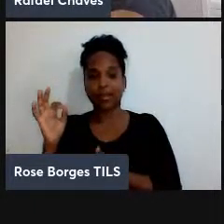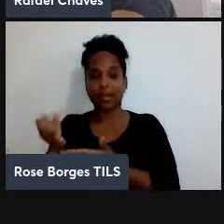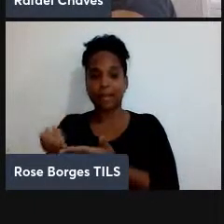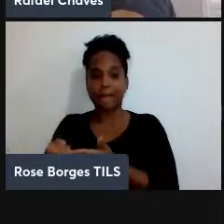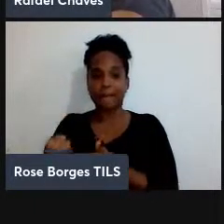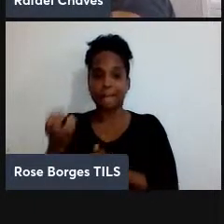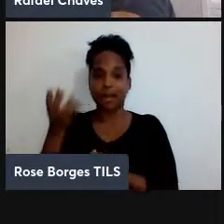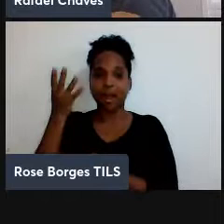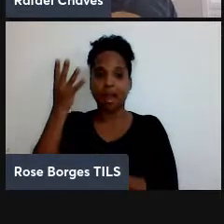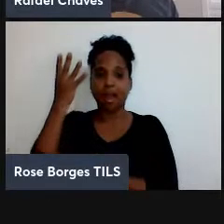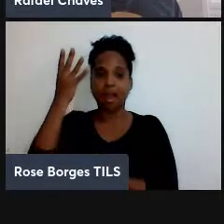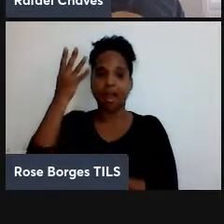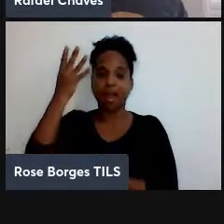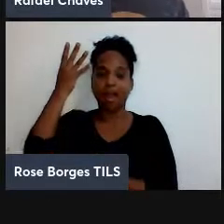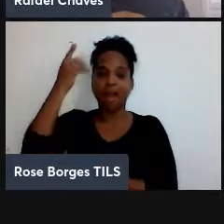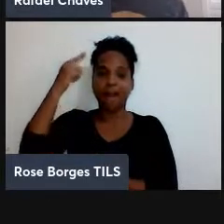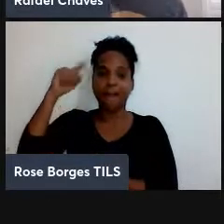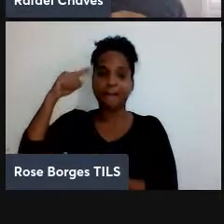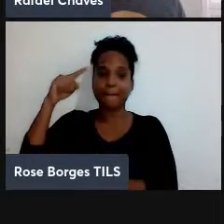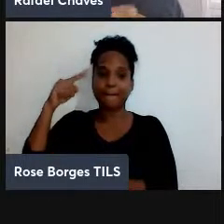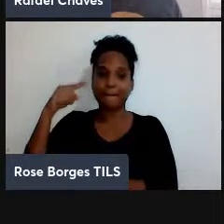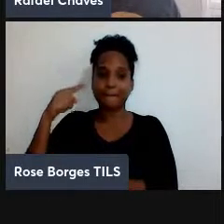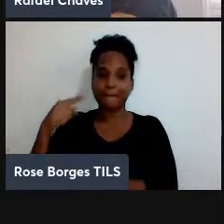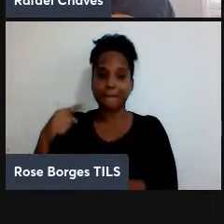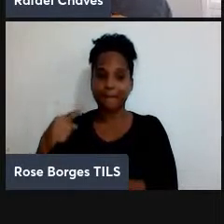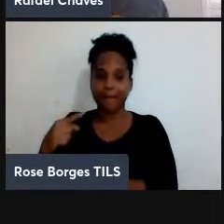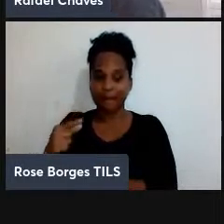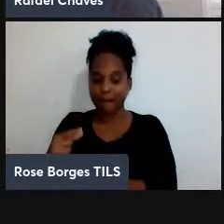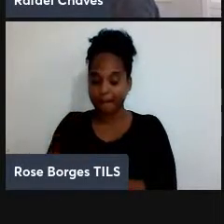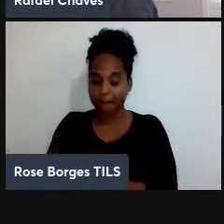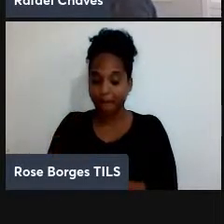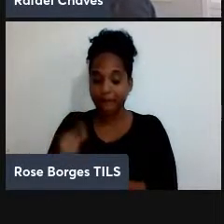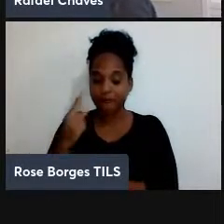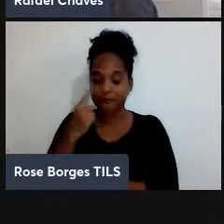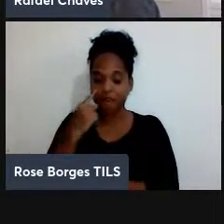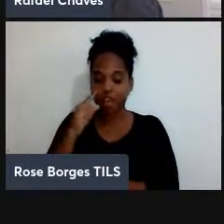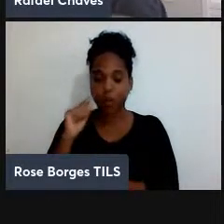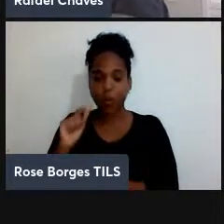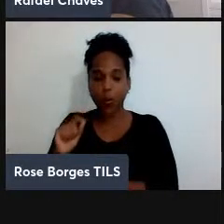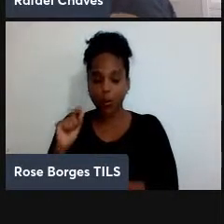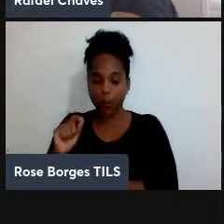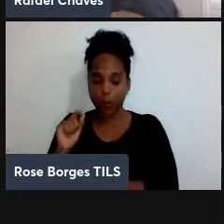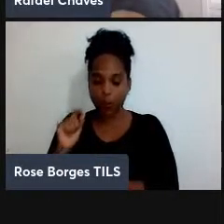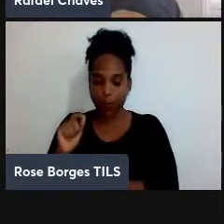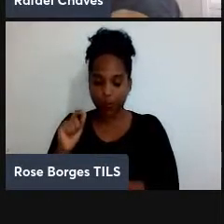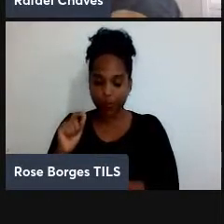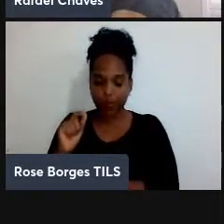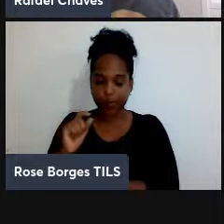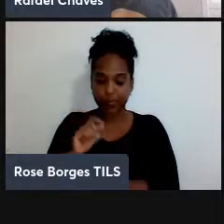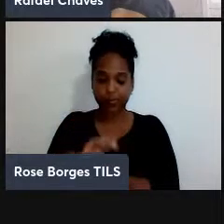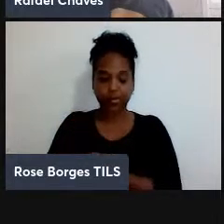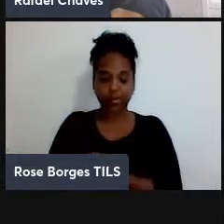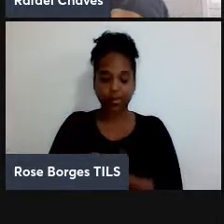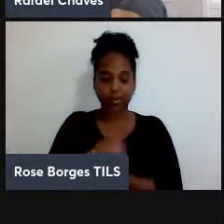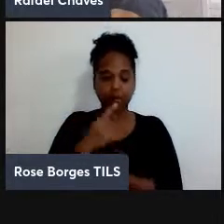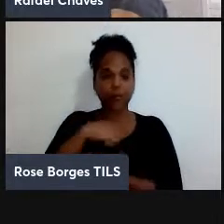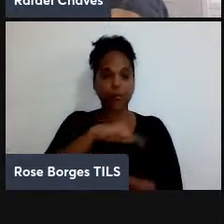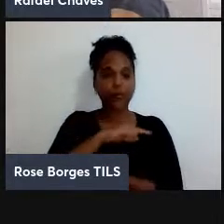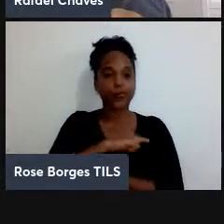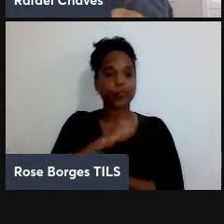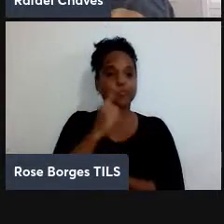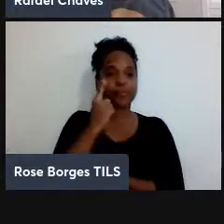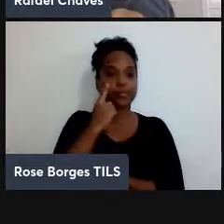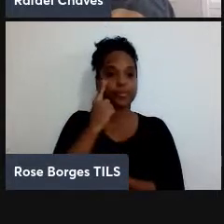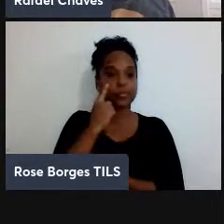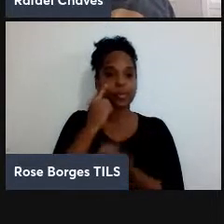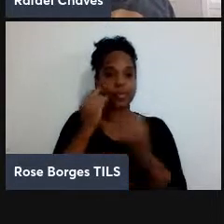que jogar a moeda, ver o que aconteceu, para poder saber se ela caiu cara ou coroa. Então, a gente vê que a informação, ela pode